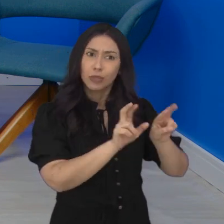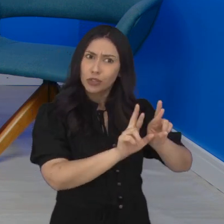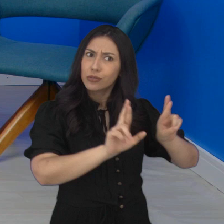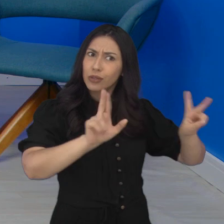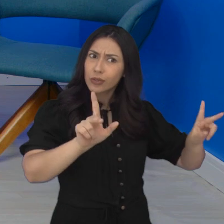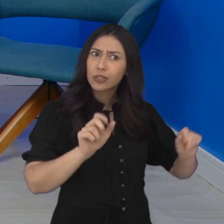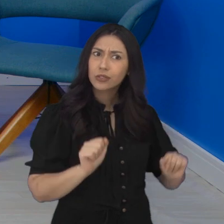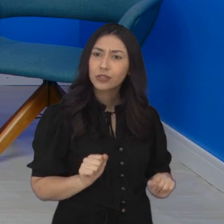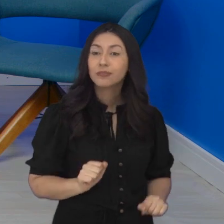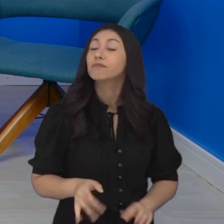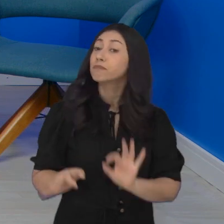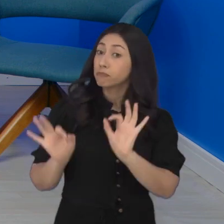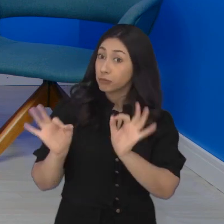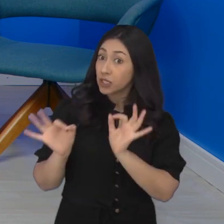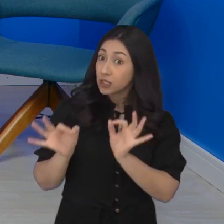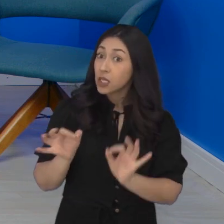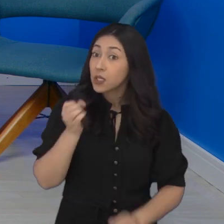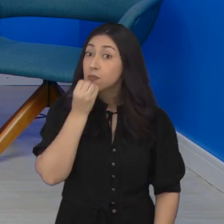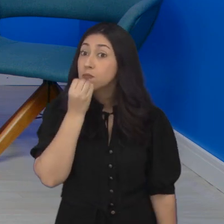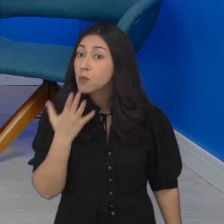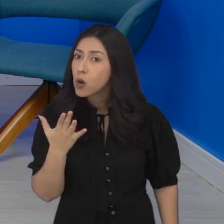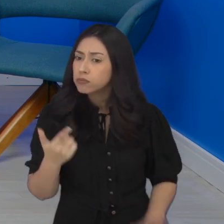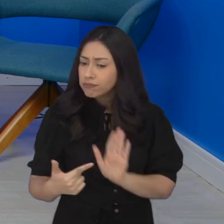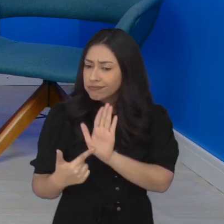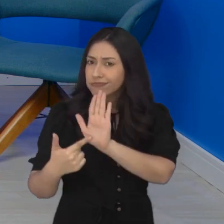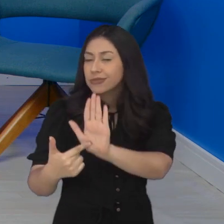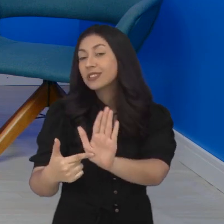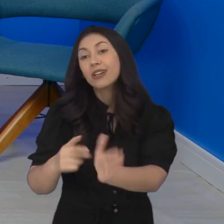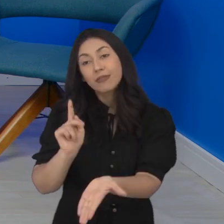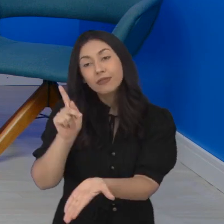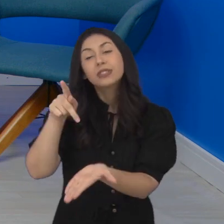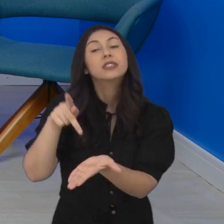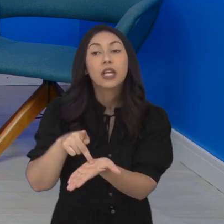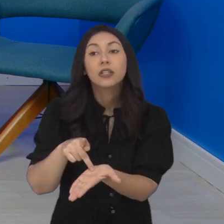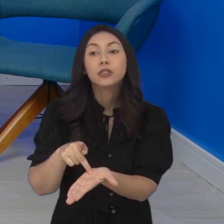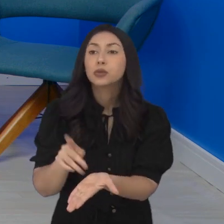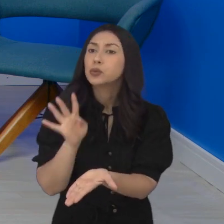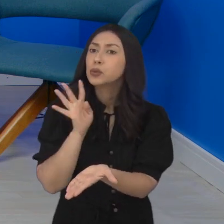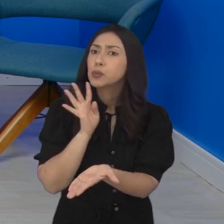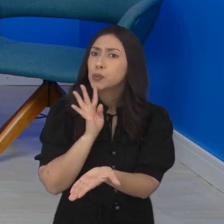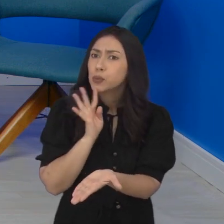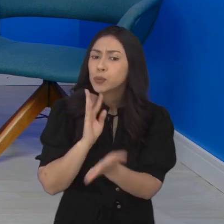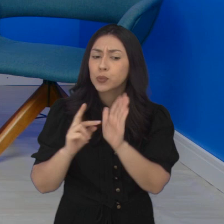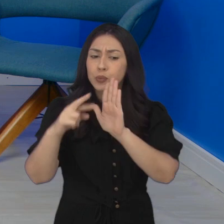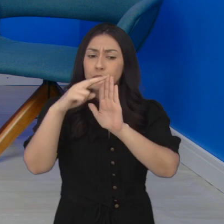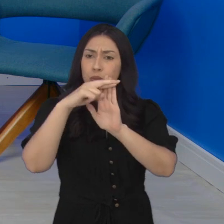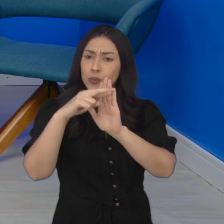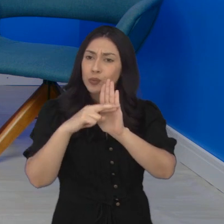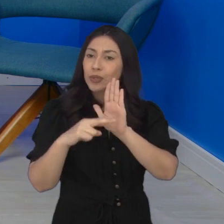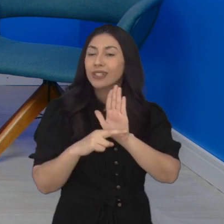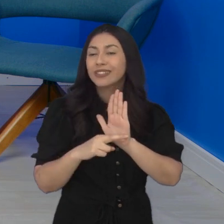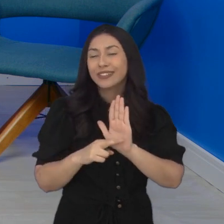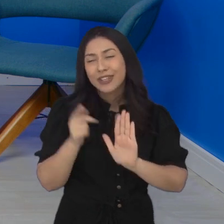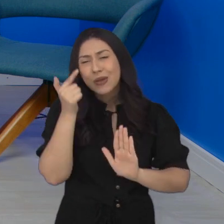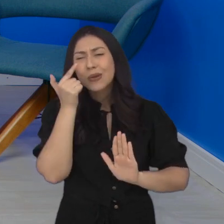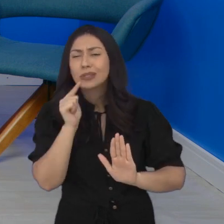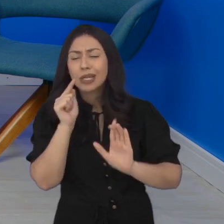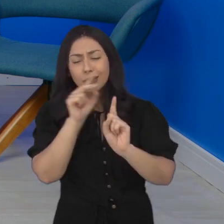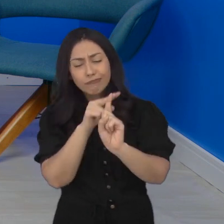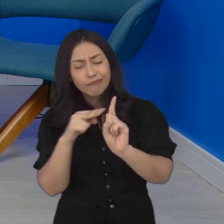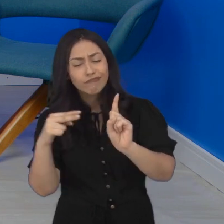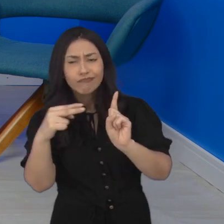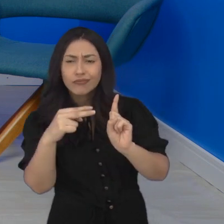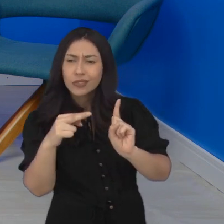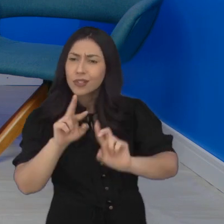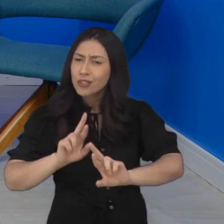às vezes, é diferente do que a gente imagina, né? Exato. É bom a gente desmistificar isso e conhecer os protocolos, né? Porque assim a gente consegue até